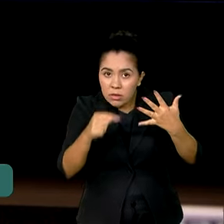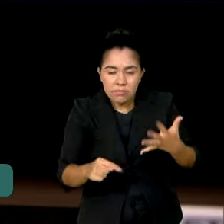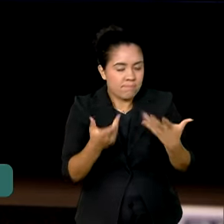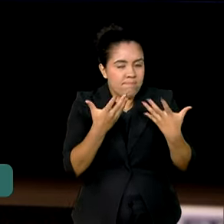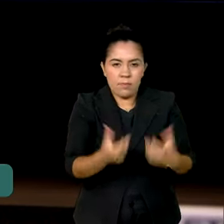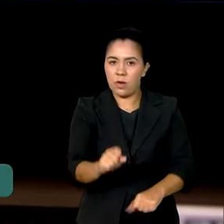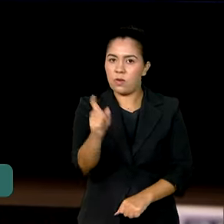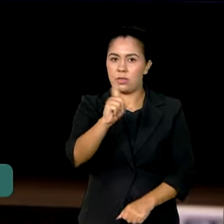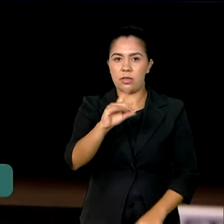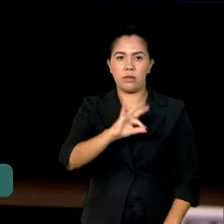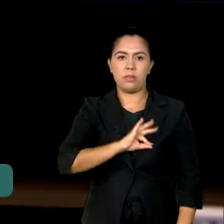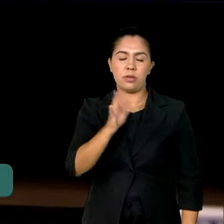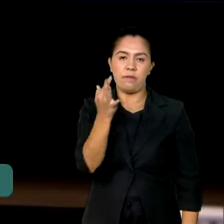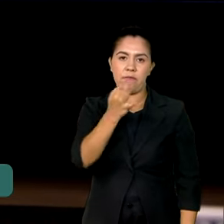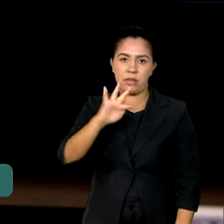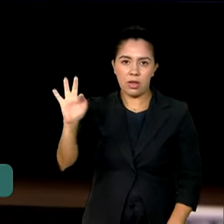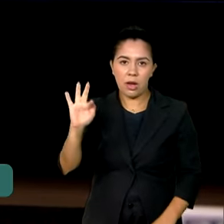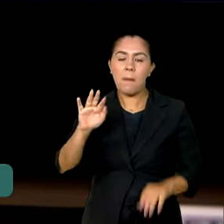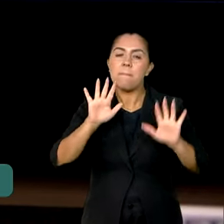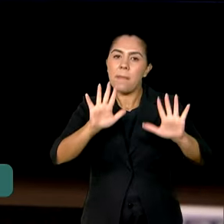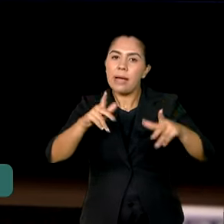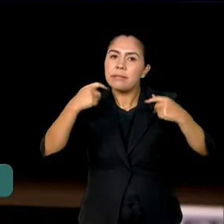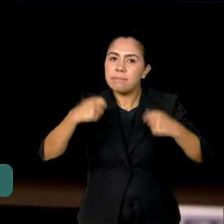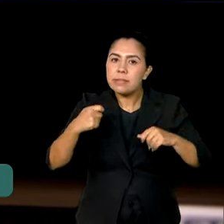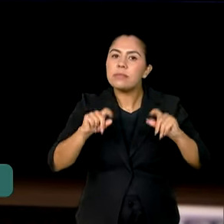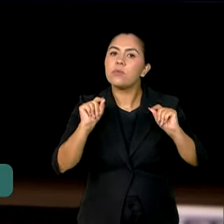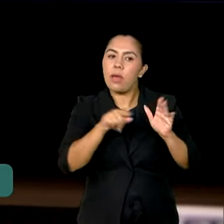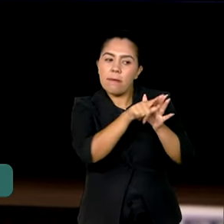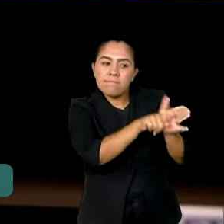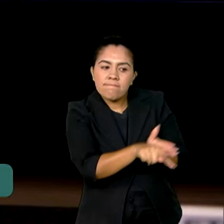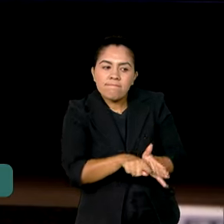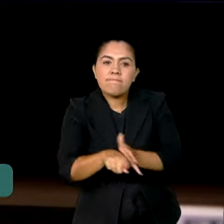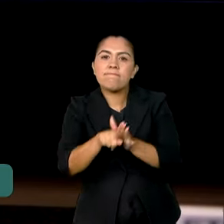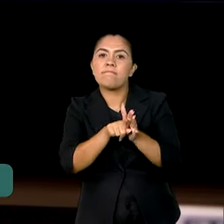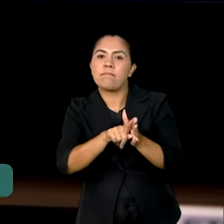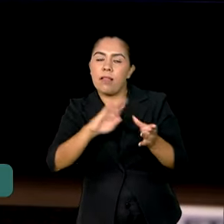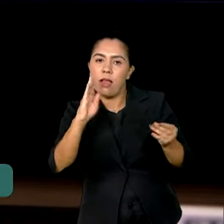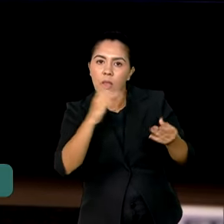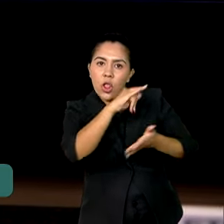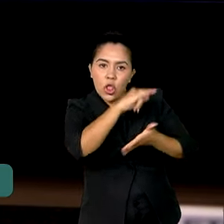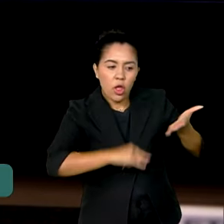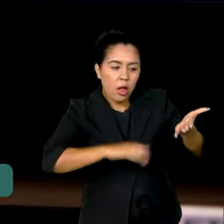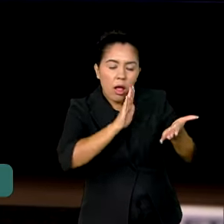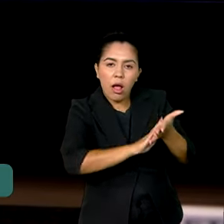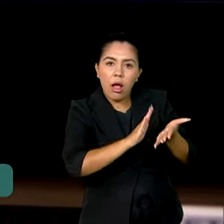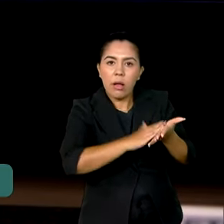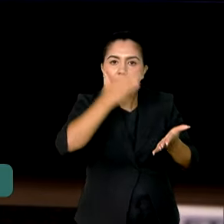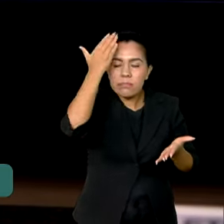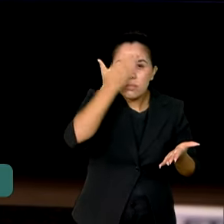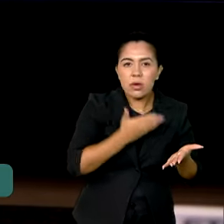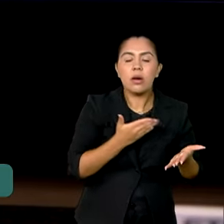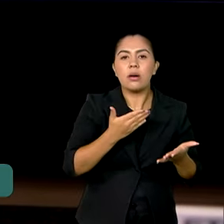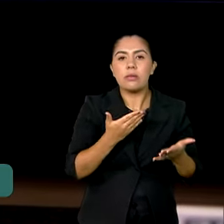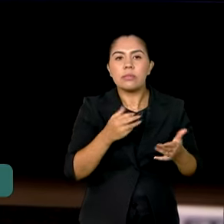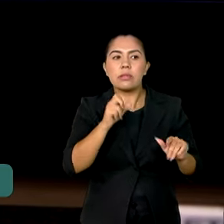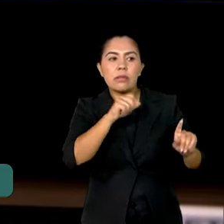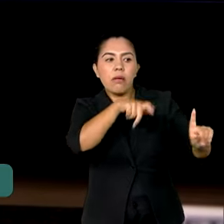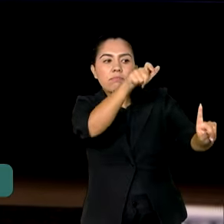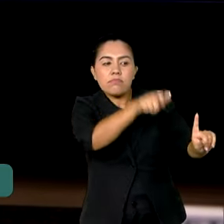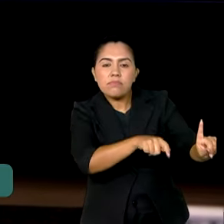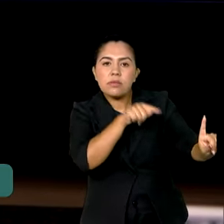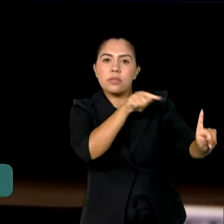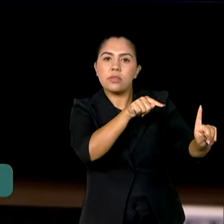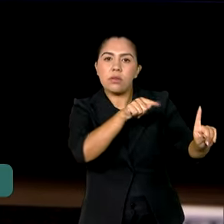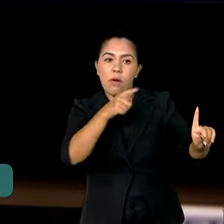Polícia Federal, mediante um inquérito policial, no qual o eventual implicado ou